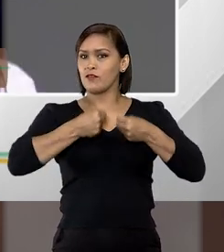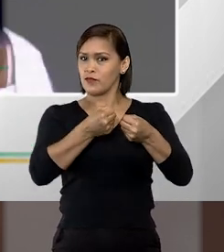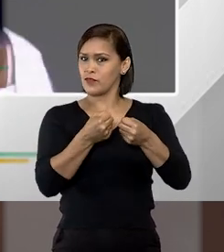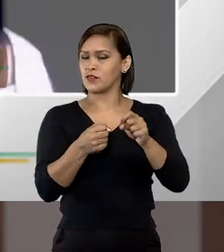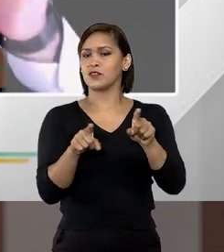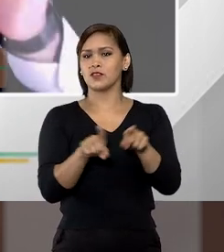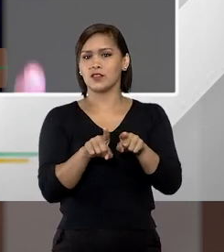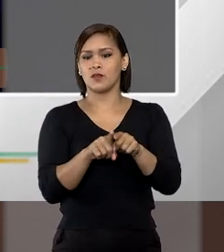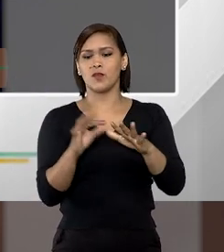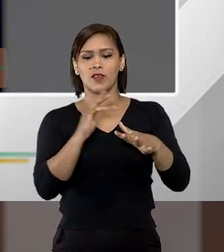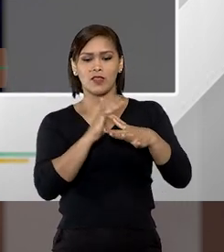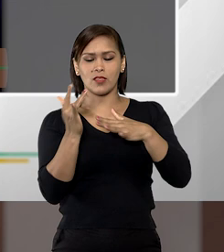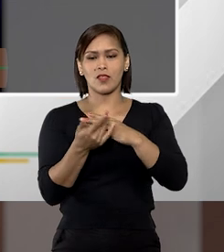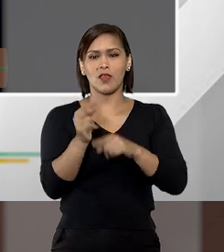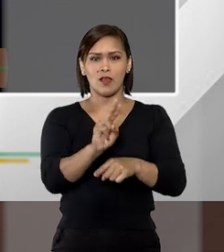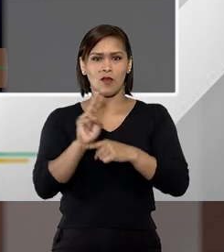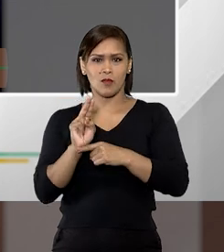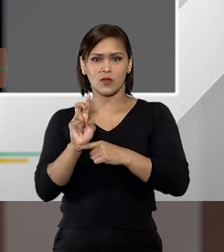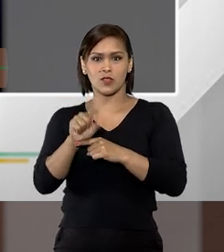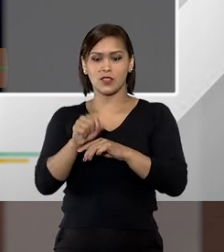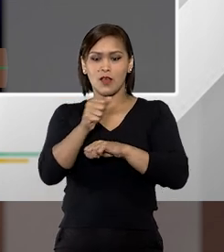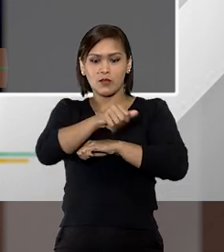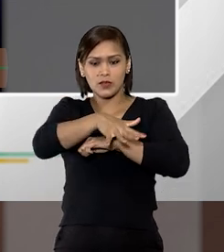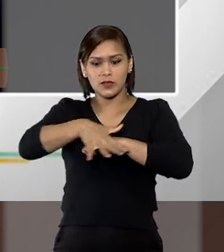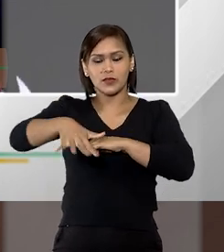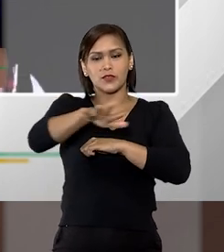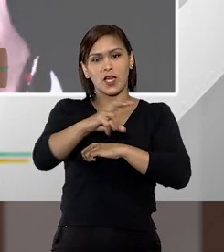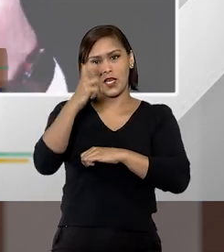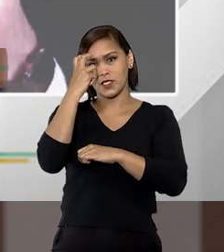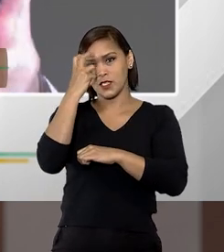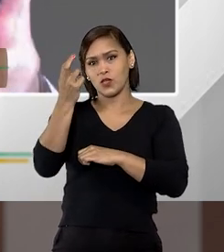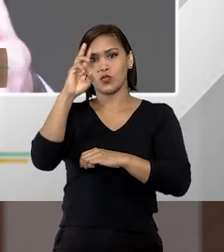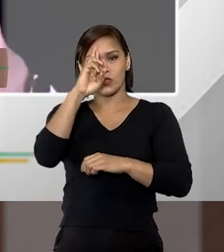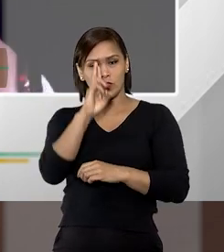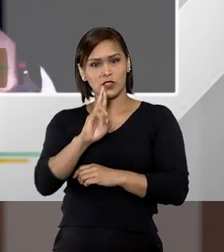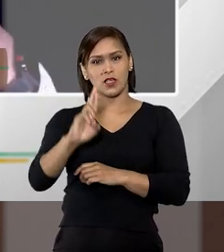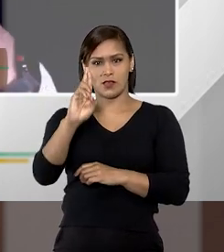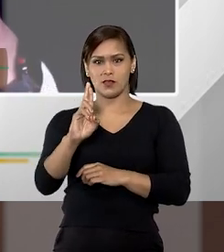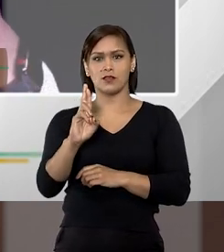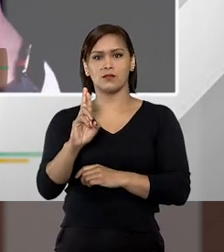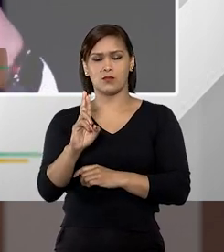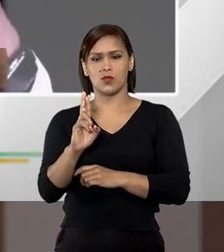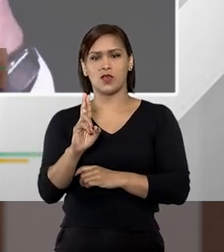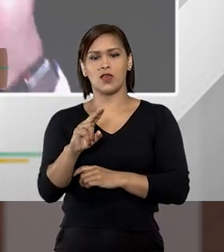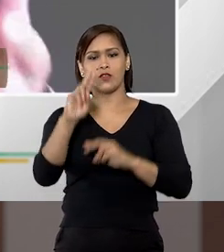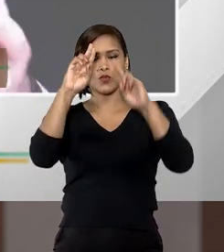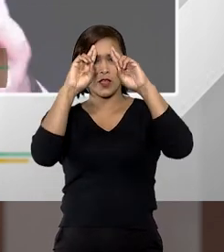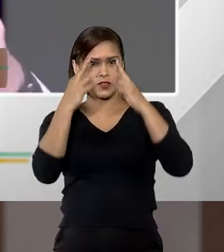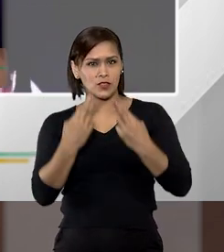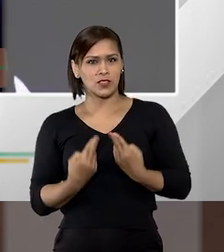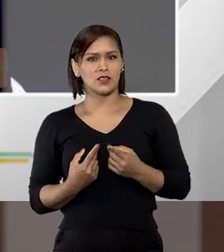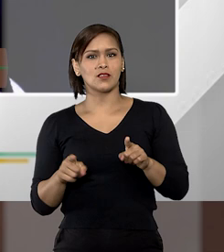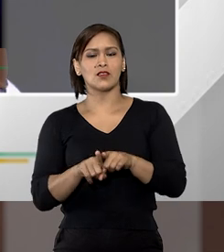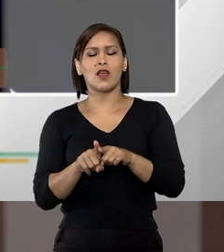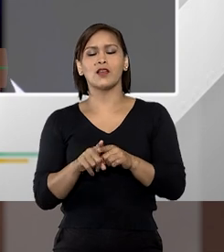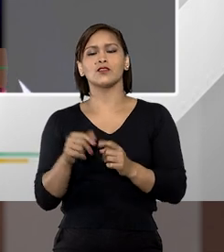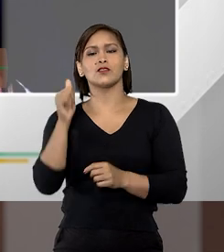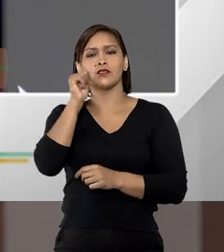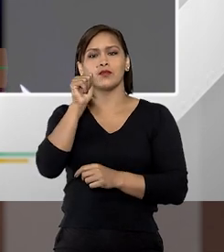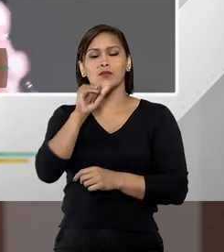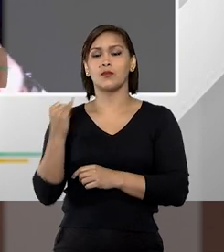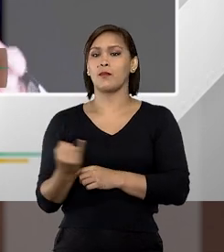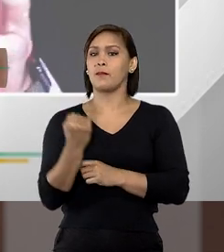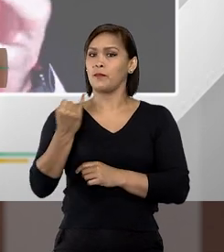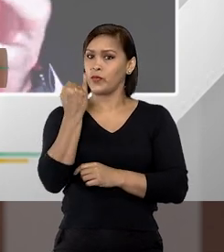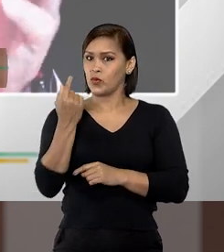da rede de proteção a disseminação dessa cultura de respeito e da dignidade das mulheres é de fundamental